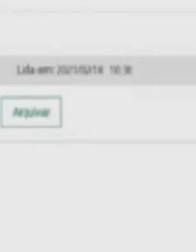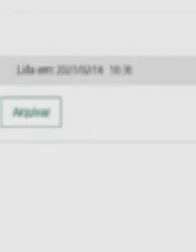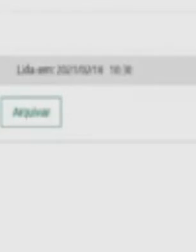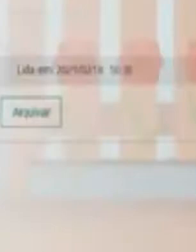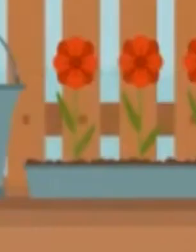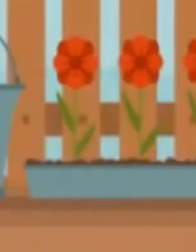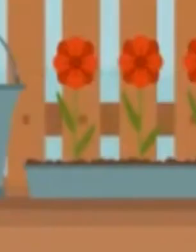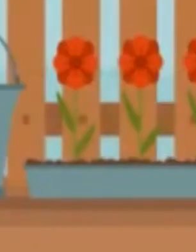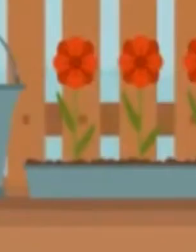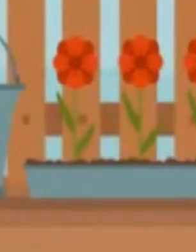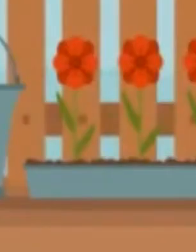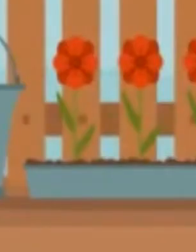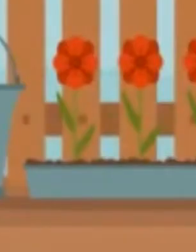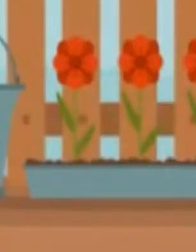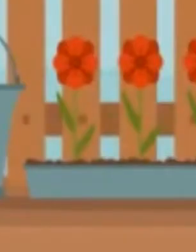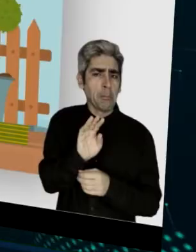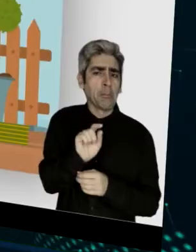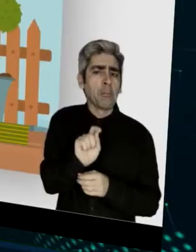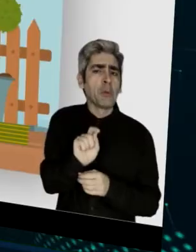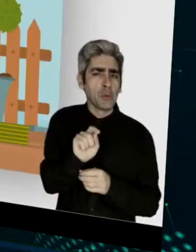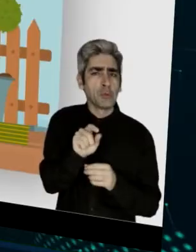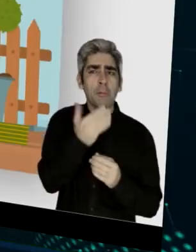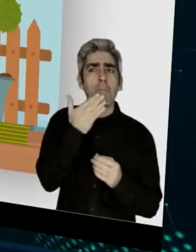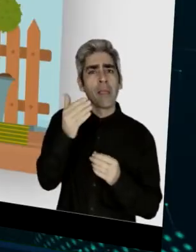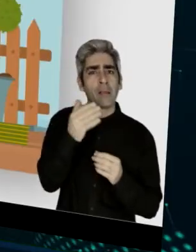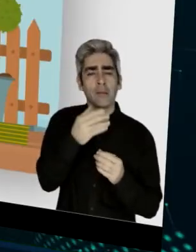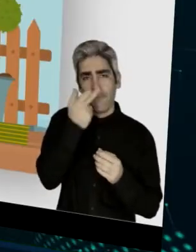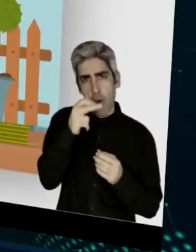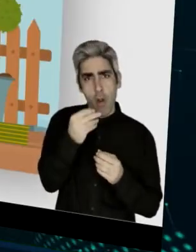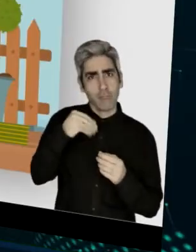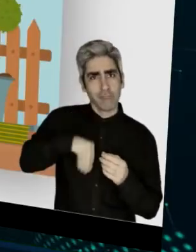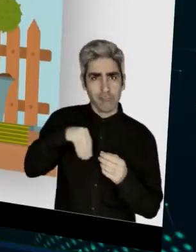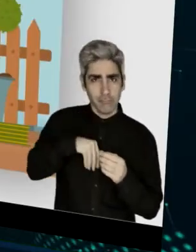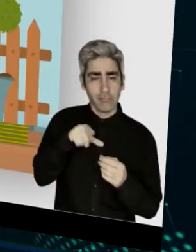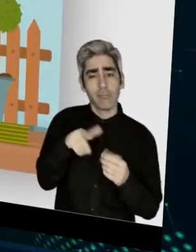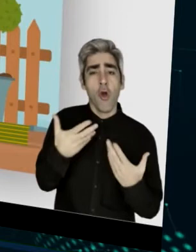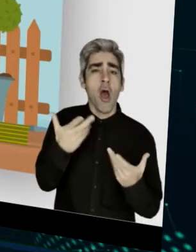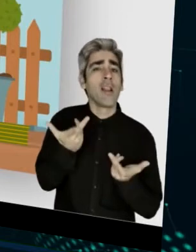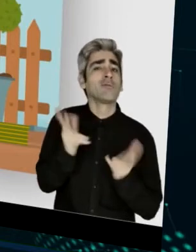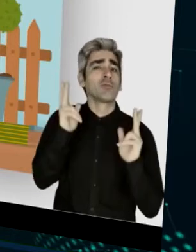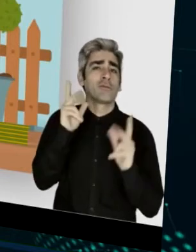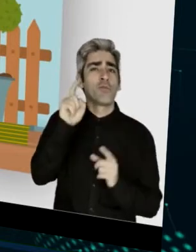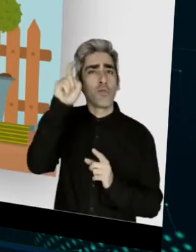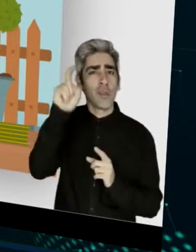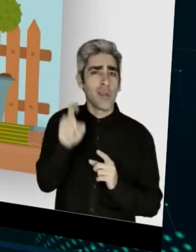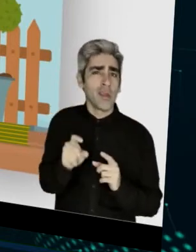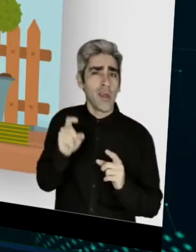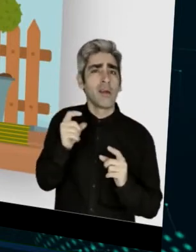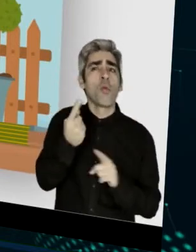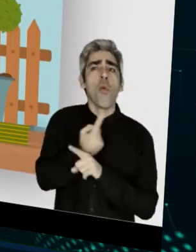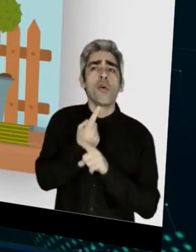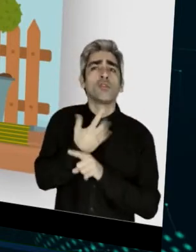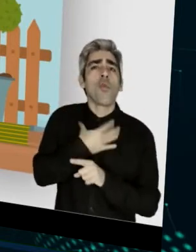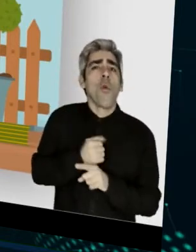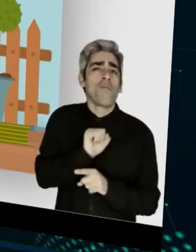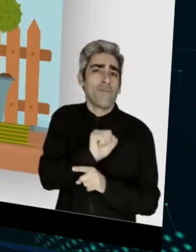Ana, mas penso que estamos, num momento, também, partilhar as soluções que encontramos e as vantagens para os cidadãos